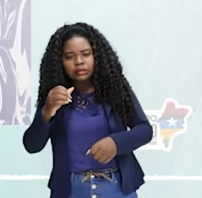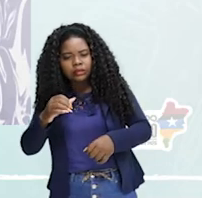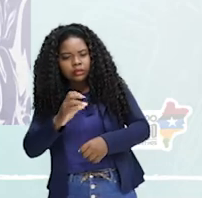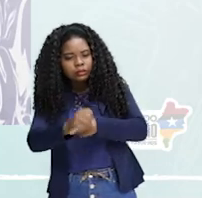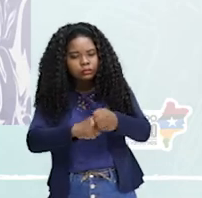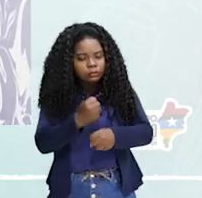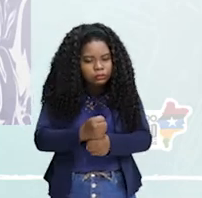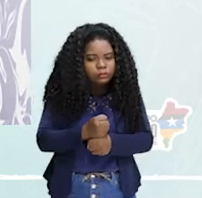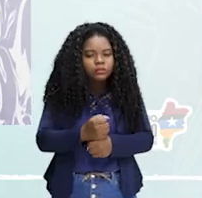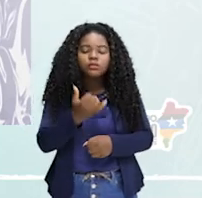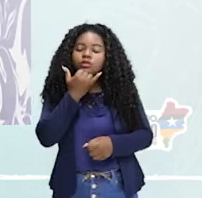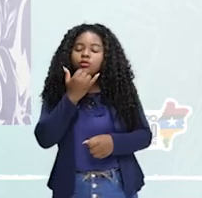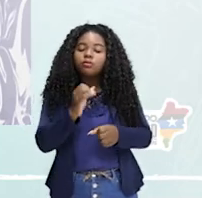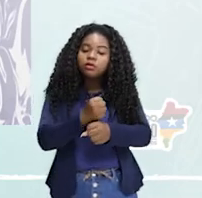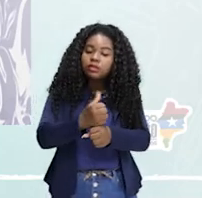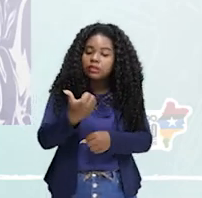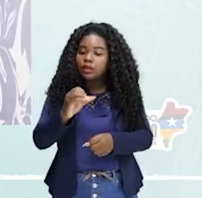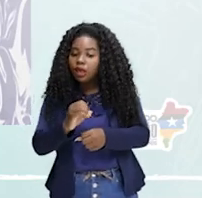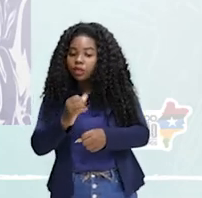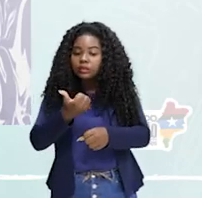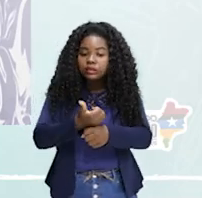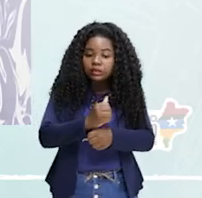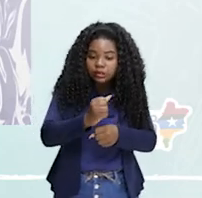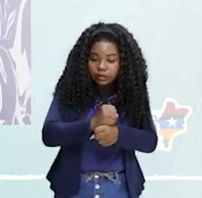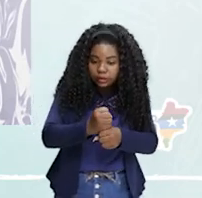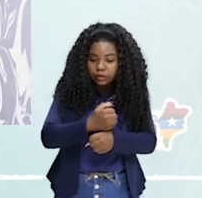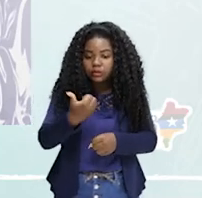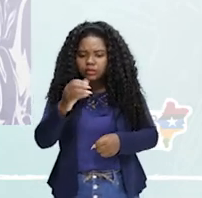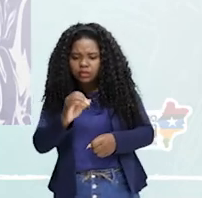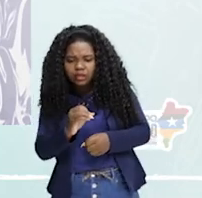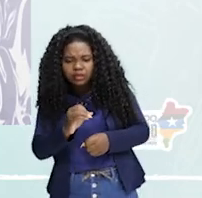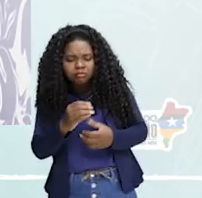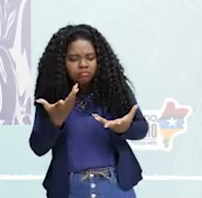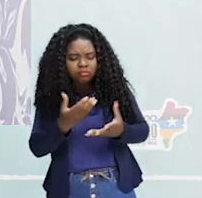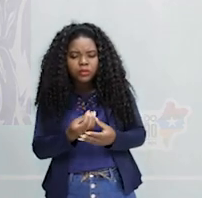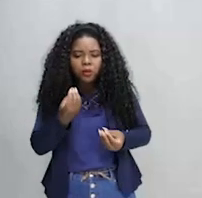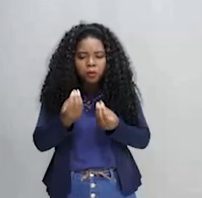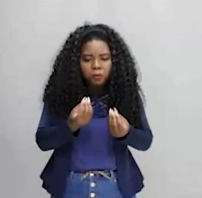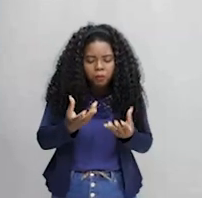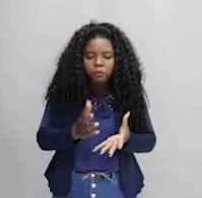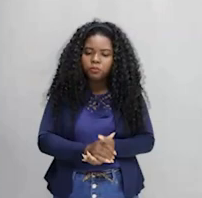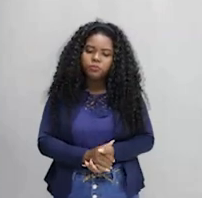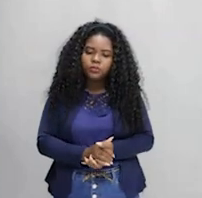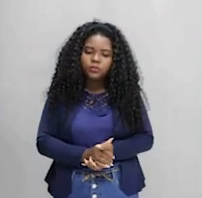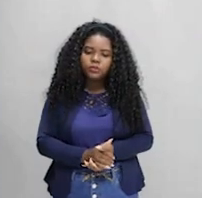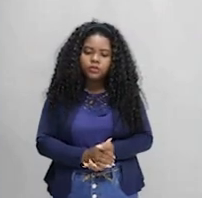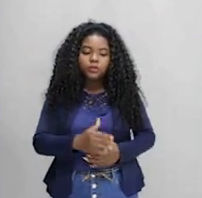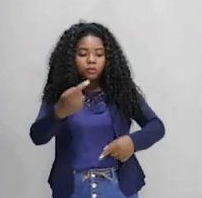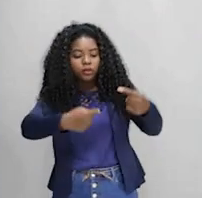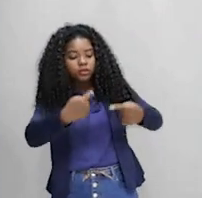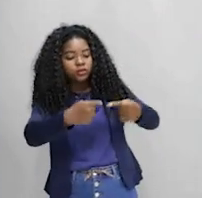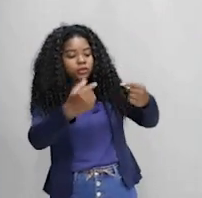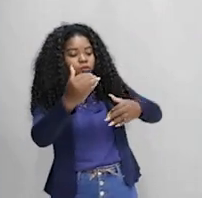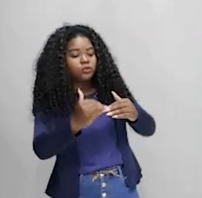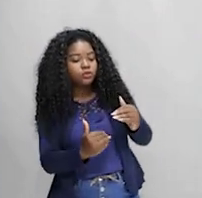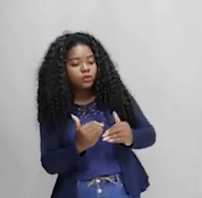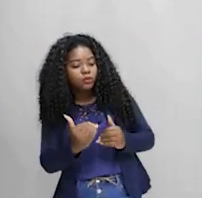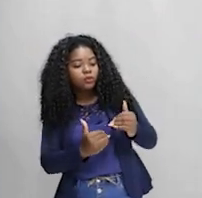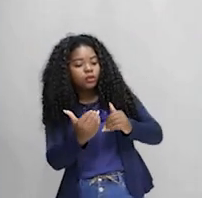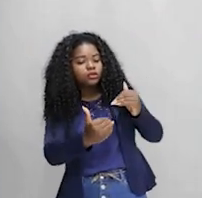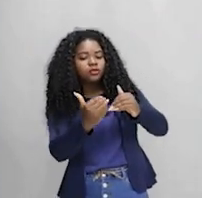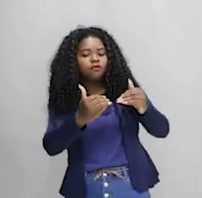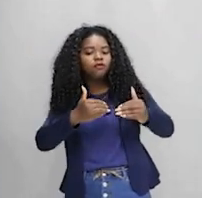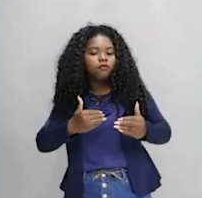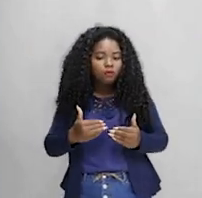para discutir as problemáticas ambientais. Então, os países precisavam começar a se reunir mais pontualmente para discutir os avanços e, principalmente,